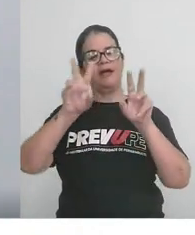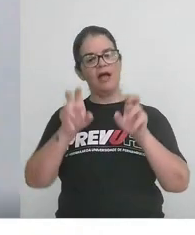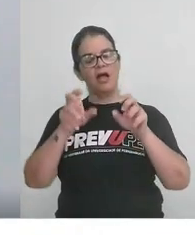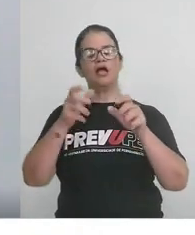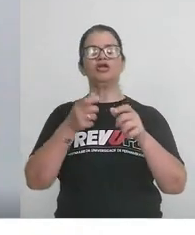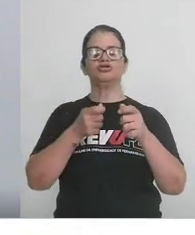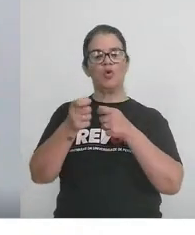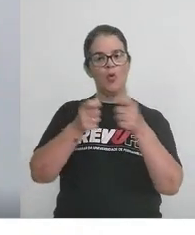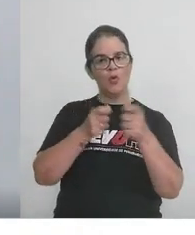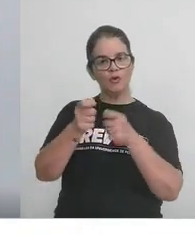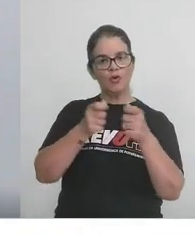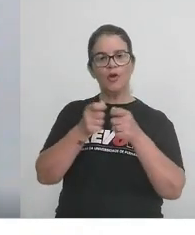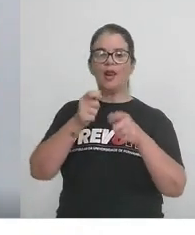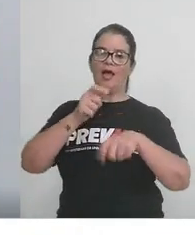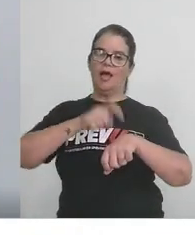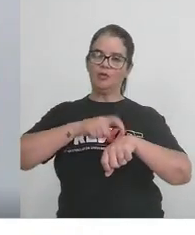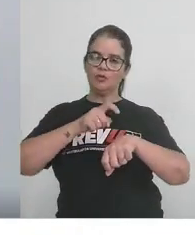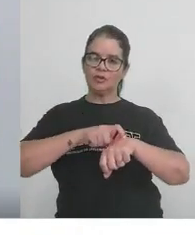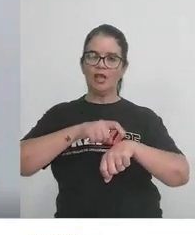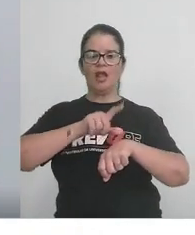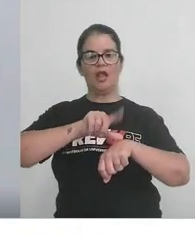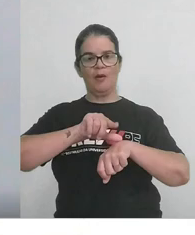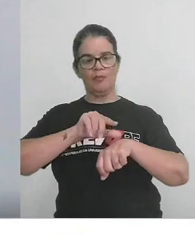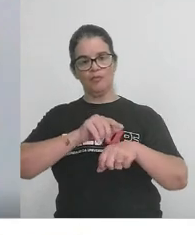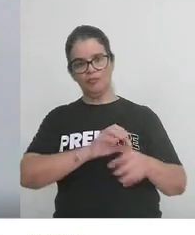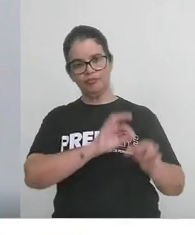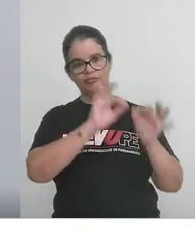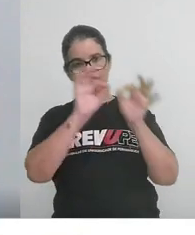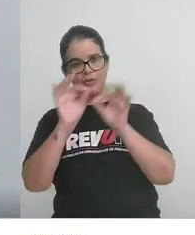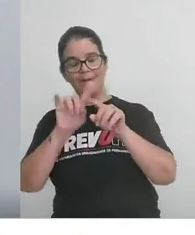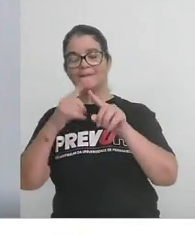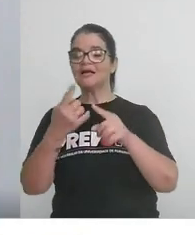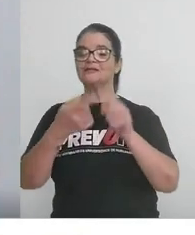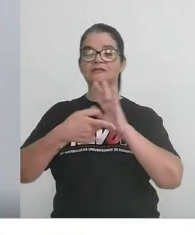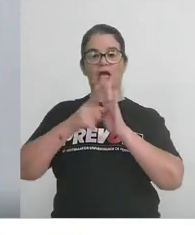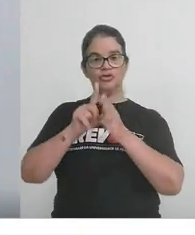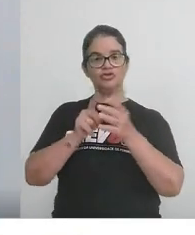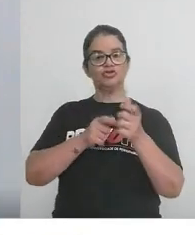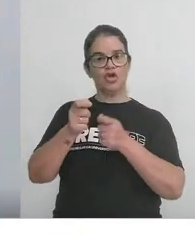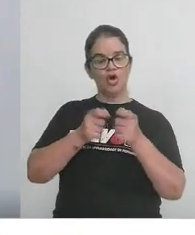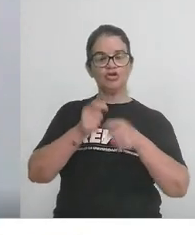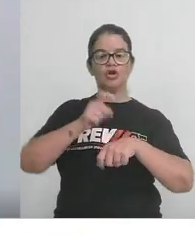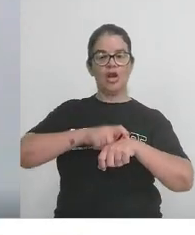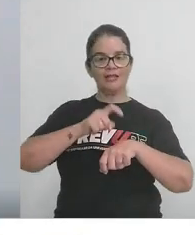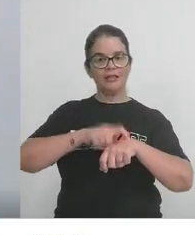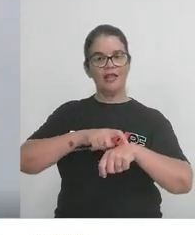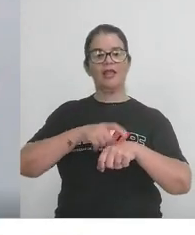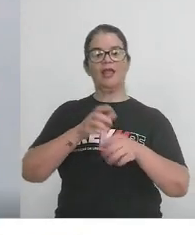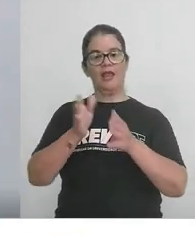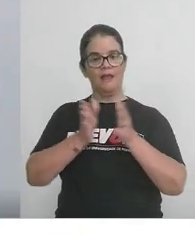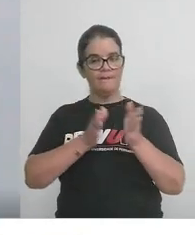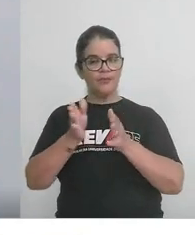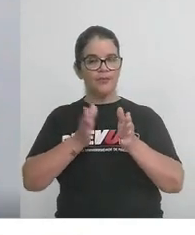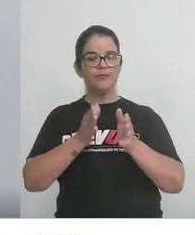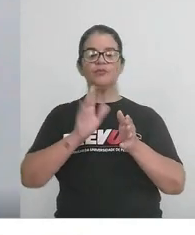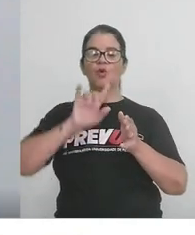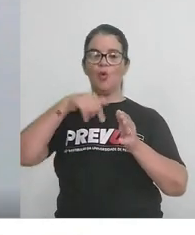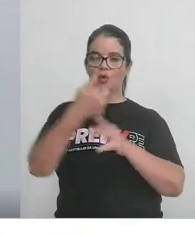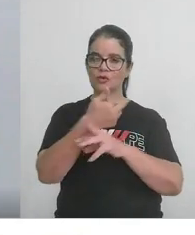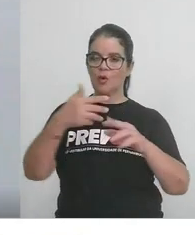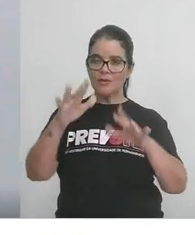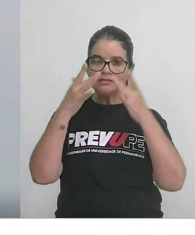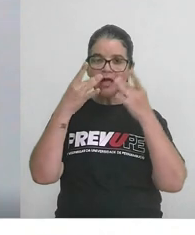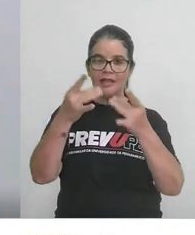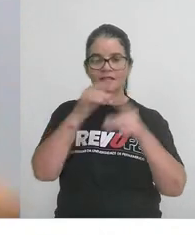controlar o tempo, certo? Mas antes de a gente trabalhar com controlar o tempo, outro ponto que eu quero